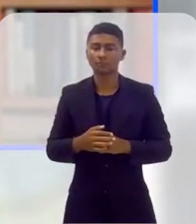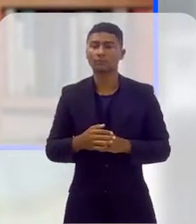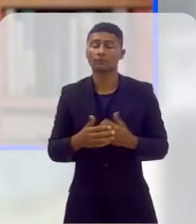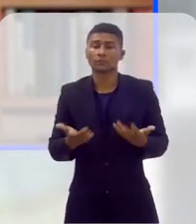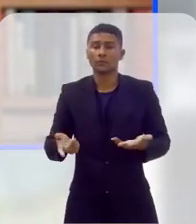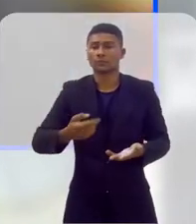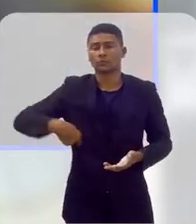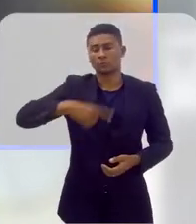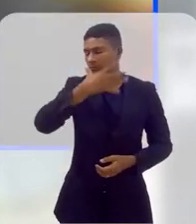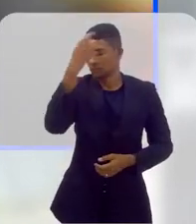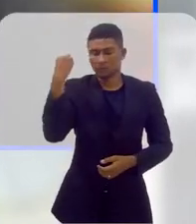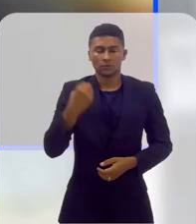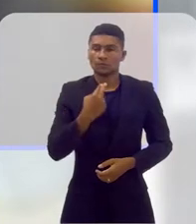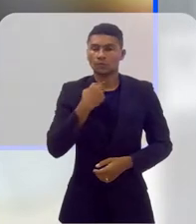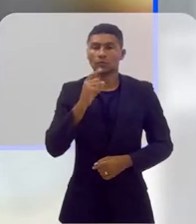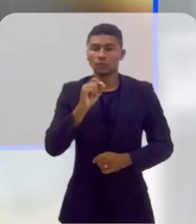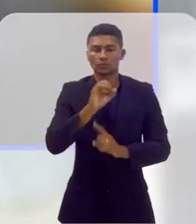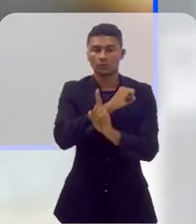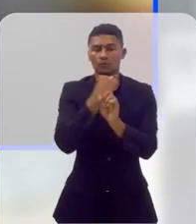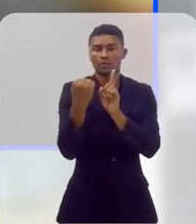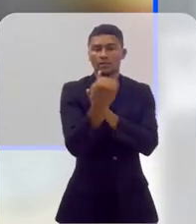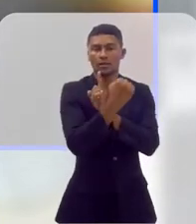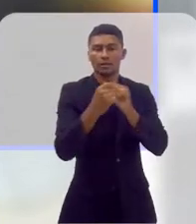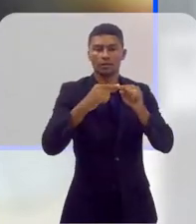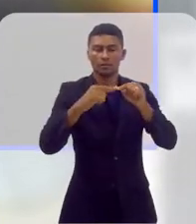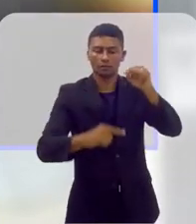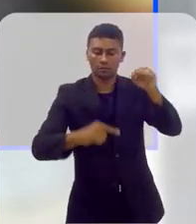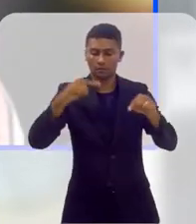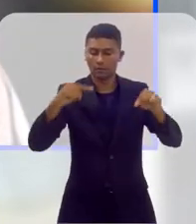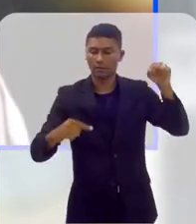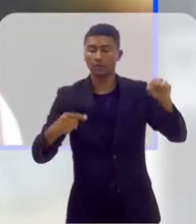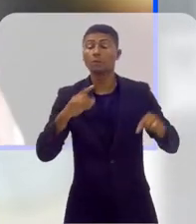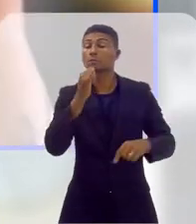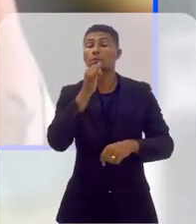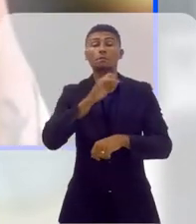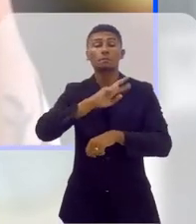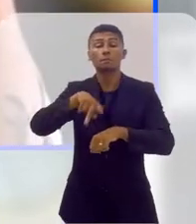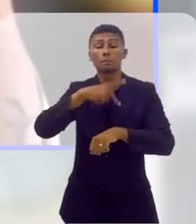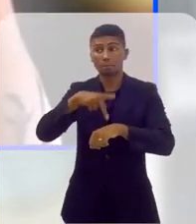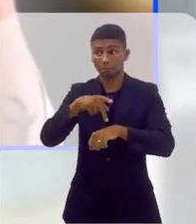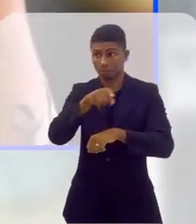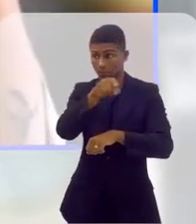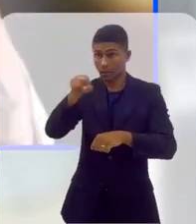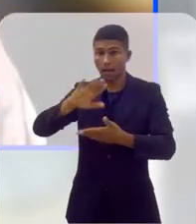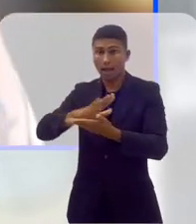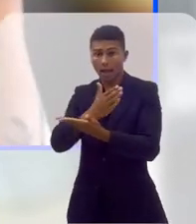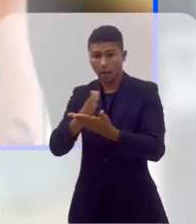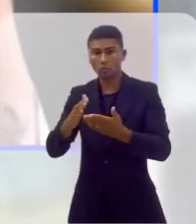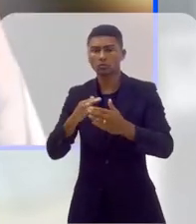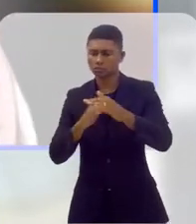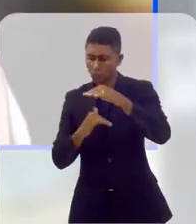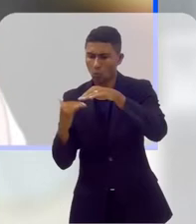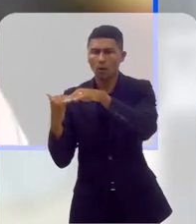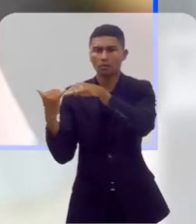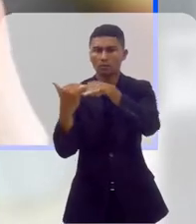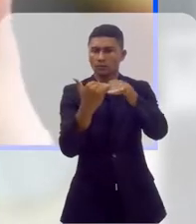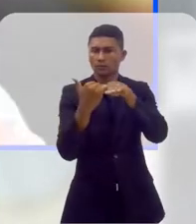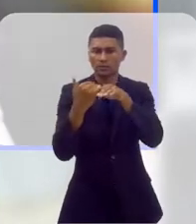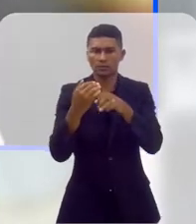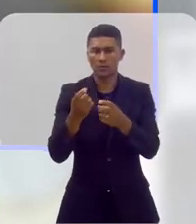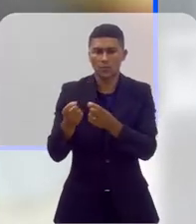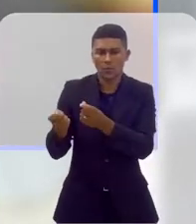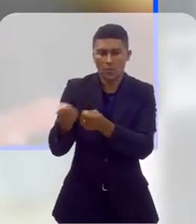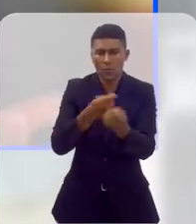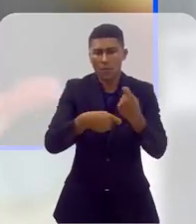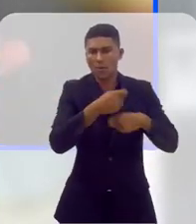nós não podemos esquecer a desigualdade social. Vejam países com alto índice de igualdade social, econômica, né? Que as pessoas